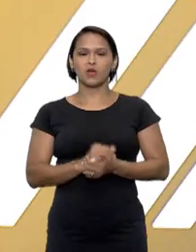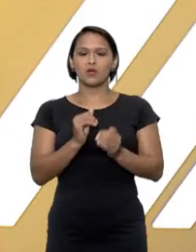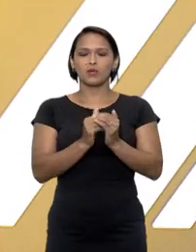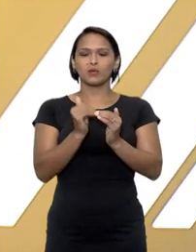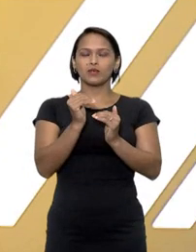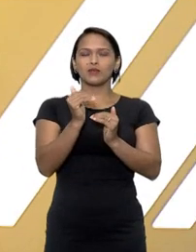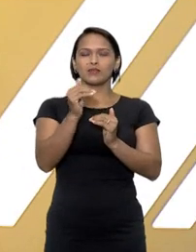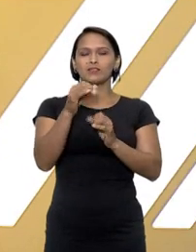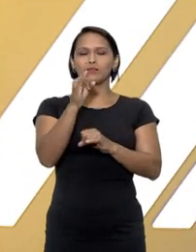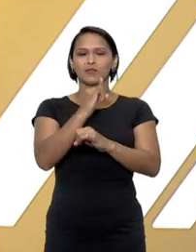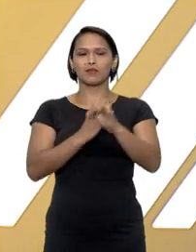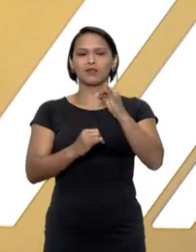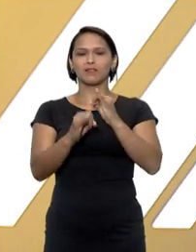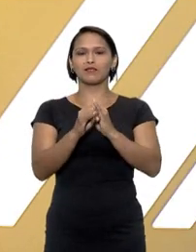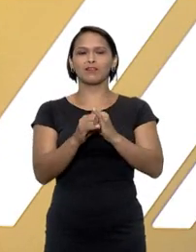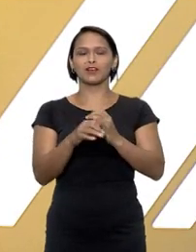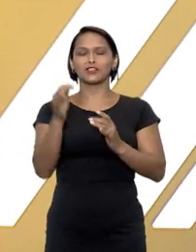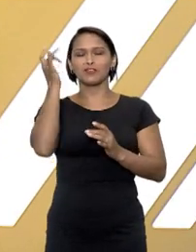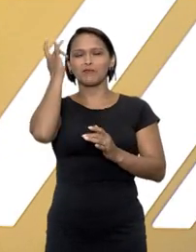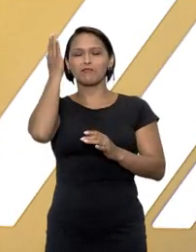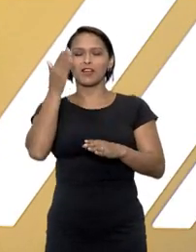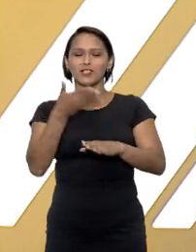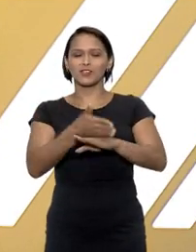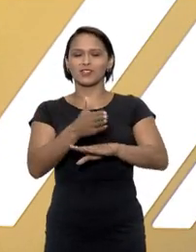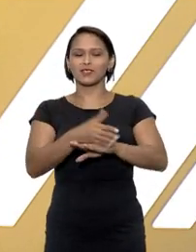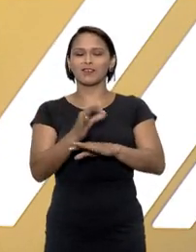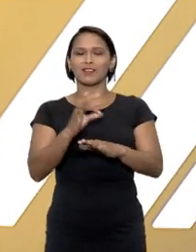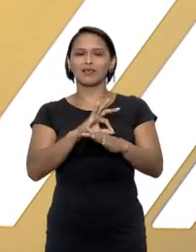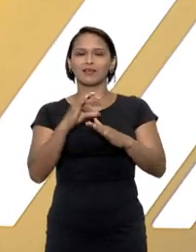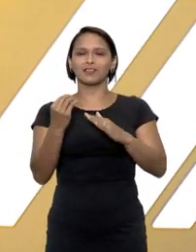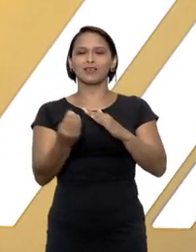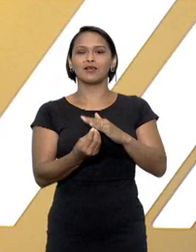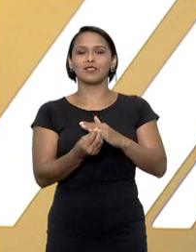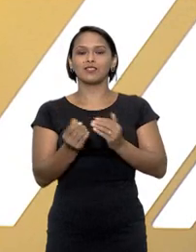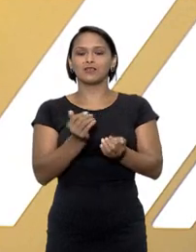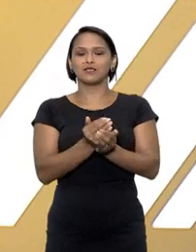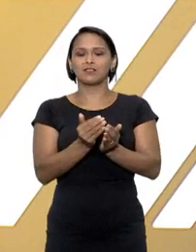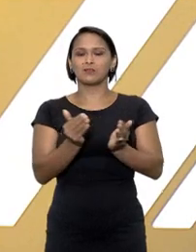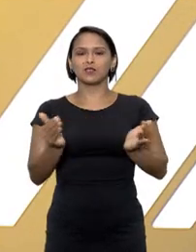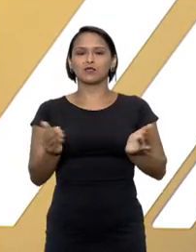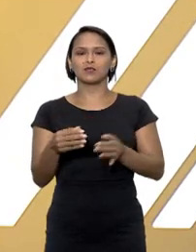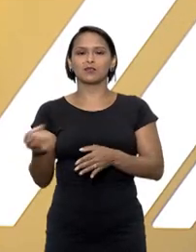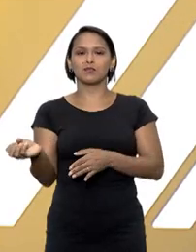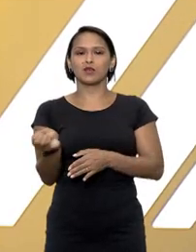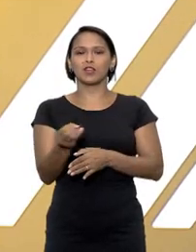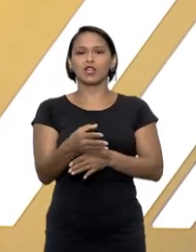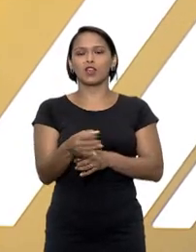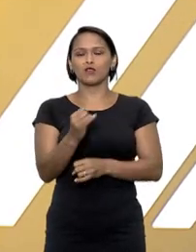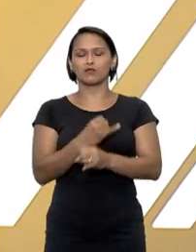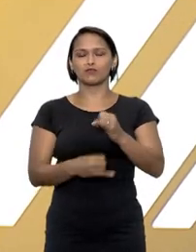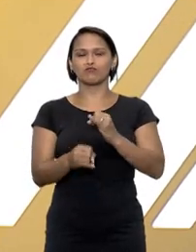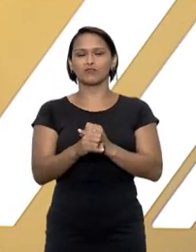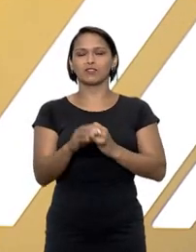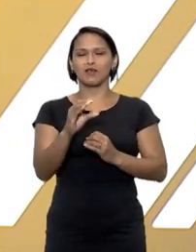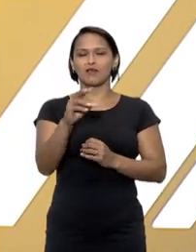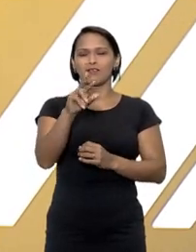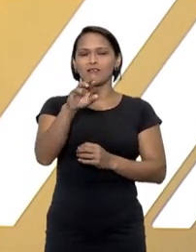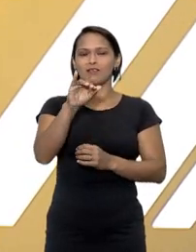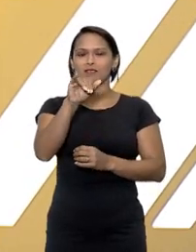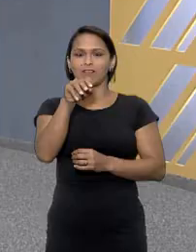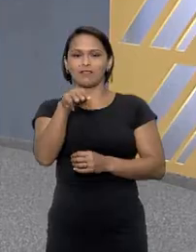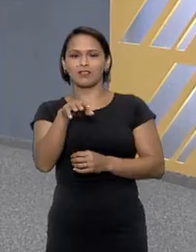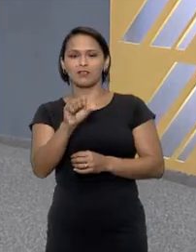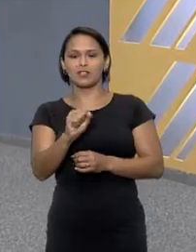O crescimento da internet e a facilidade de acesso às redes abriram espaço para novos tipos de contravenções